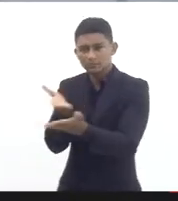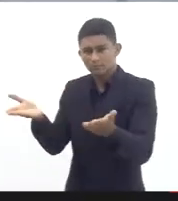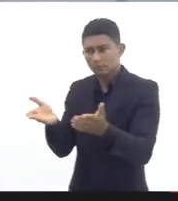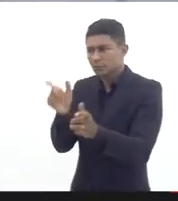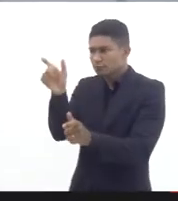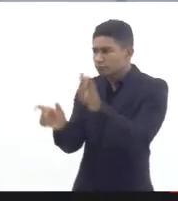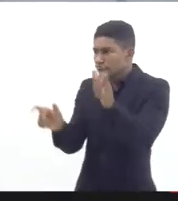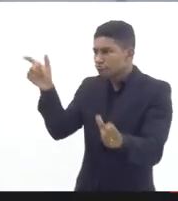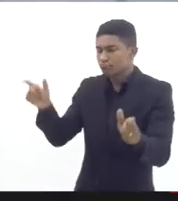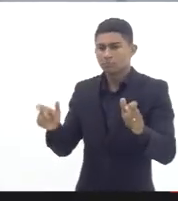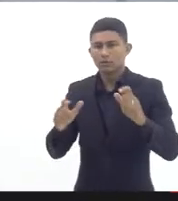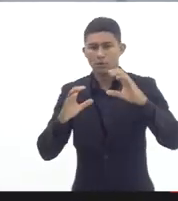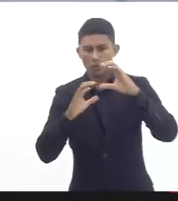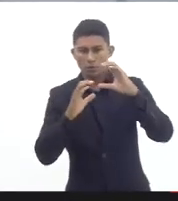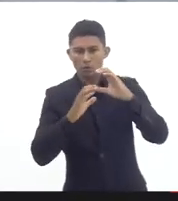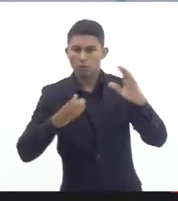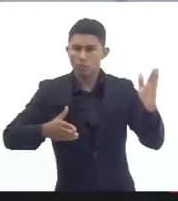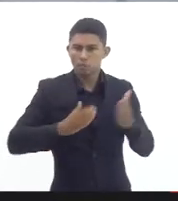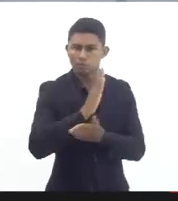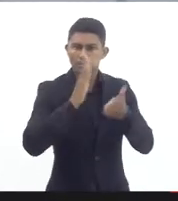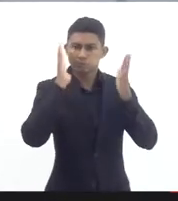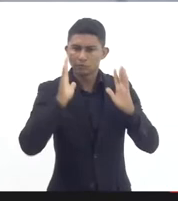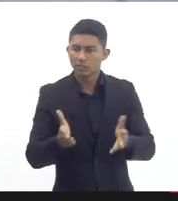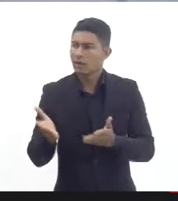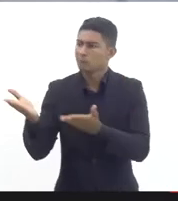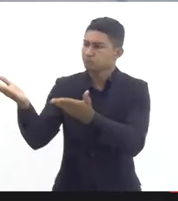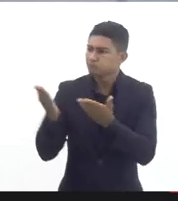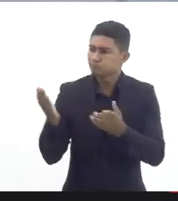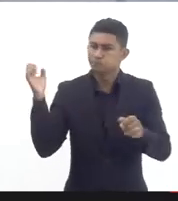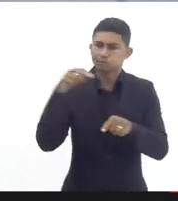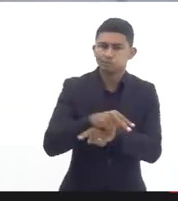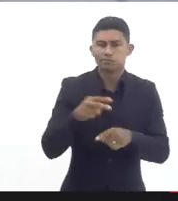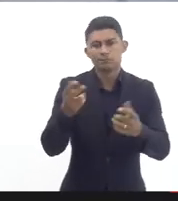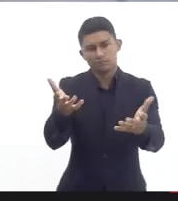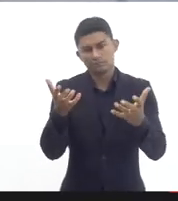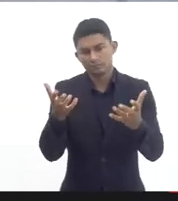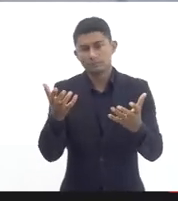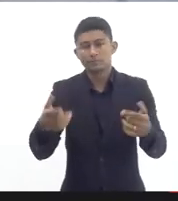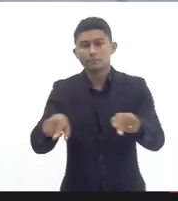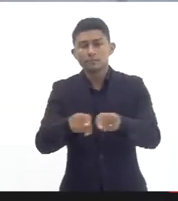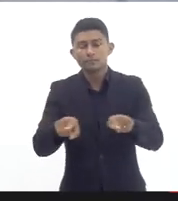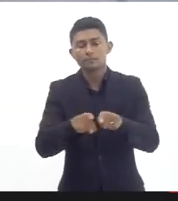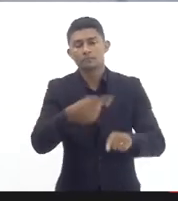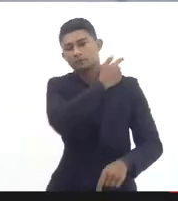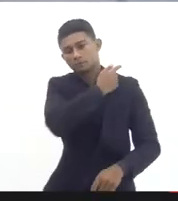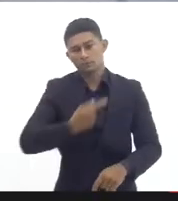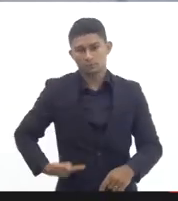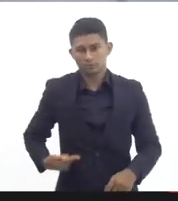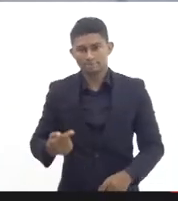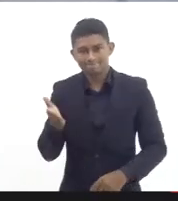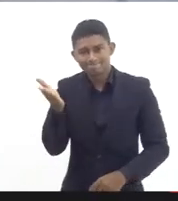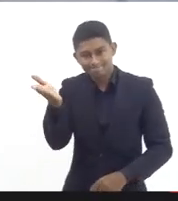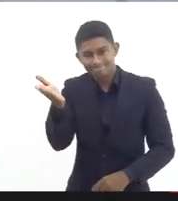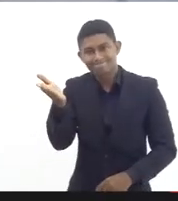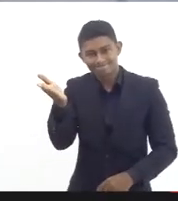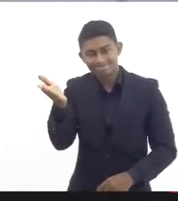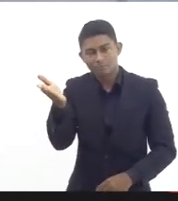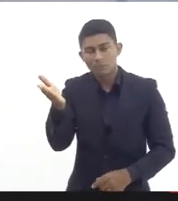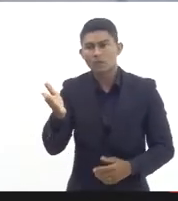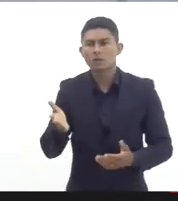já aprovados o concurso e a gestão do secretário e o próprio governador ela vem empresado pela